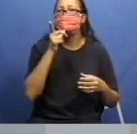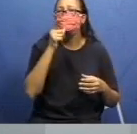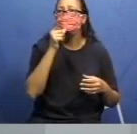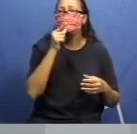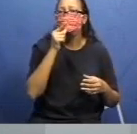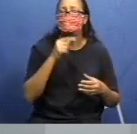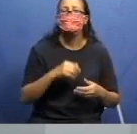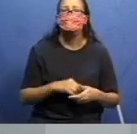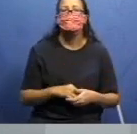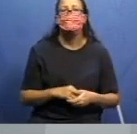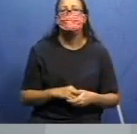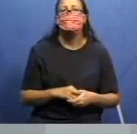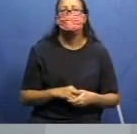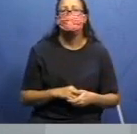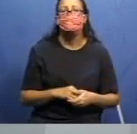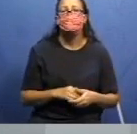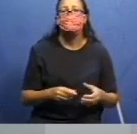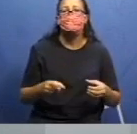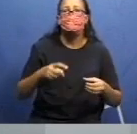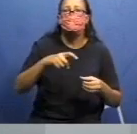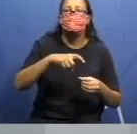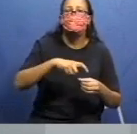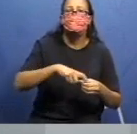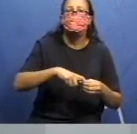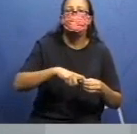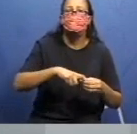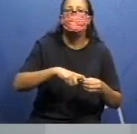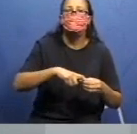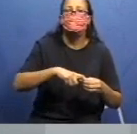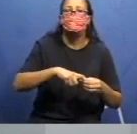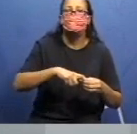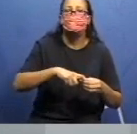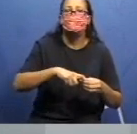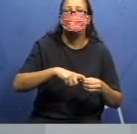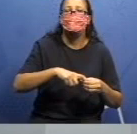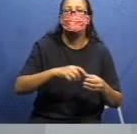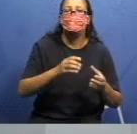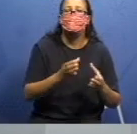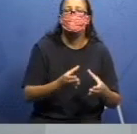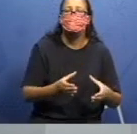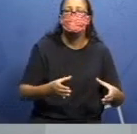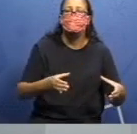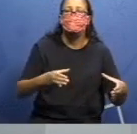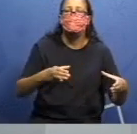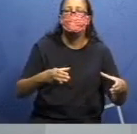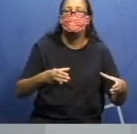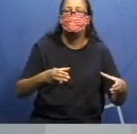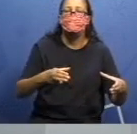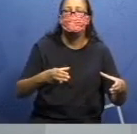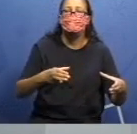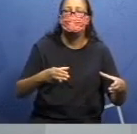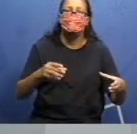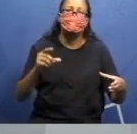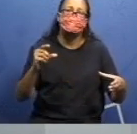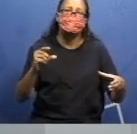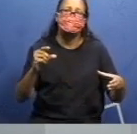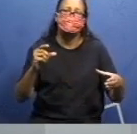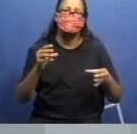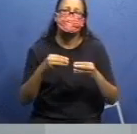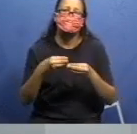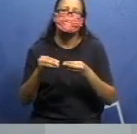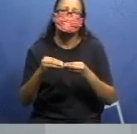recipiente. Dentro desse recipiente, dentro desse espaço, nós vamos colocar as tampinhas,